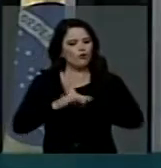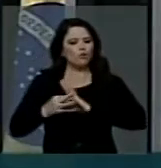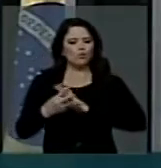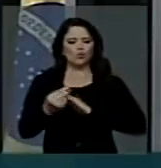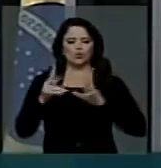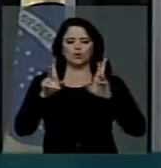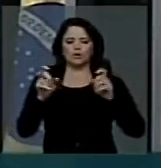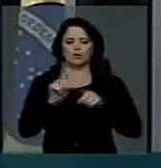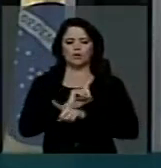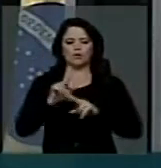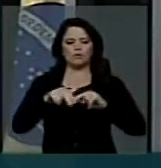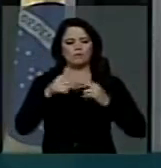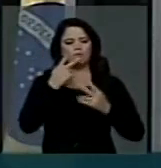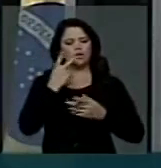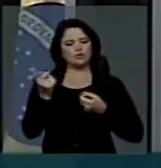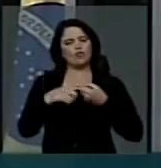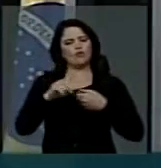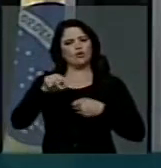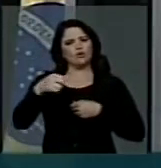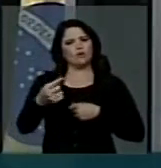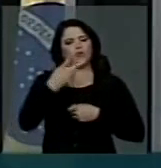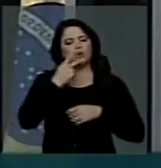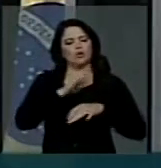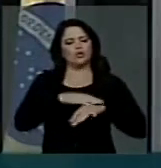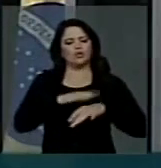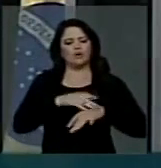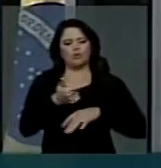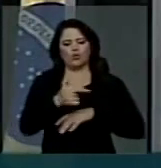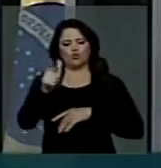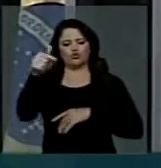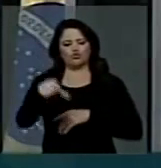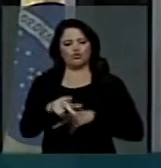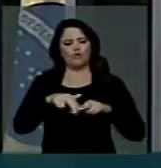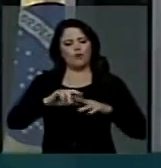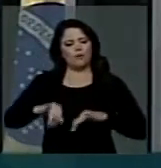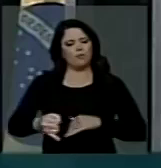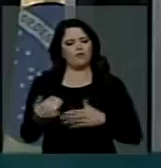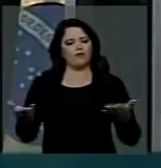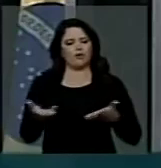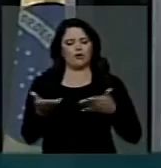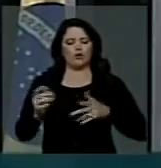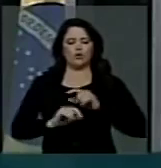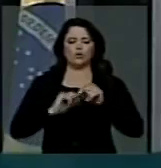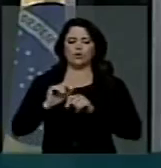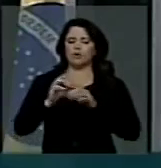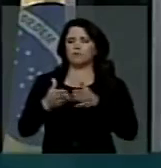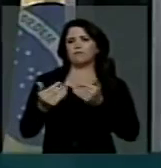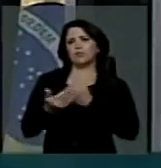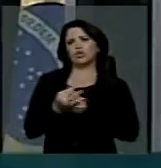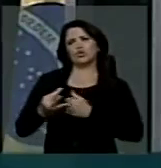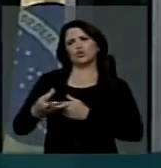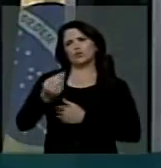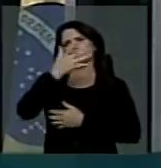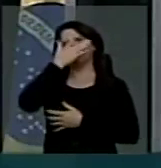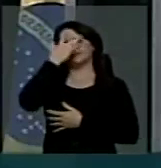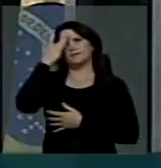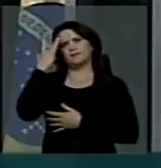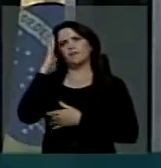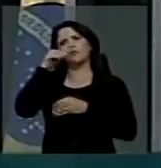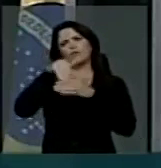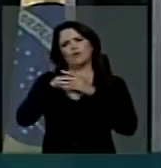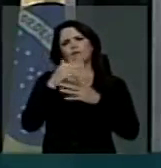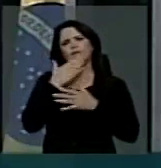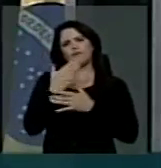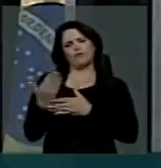do tempo. Mas retornarei o assunto em outra oportunidade, e eu aproveito o momento para pedir para meus pares que votem a